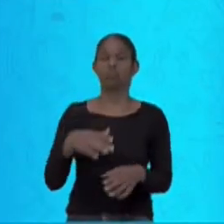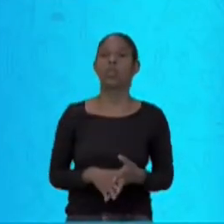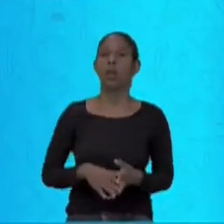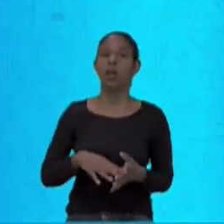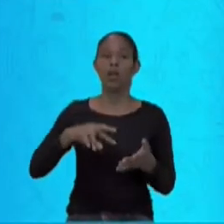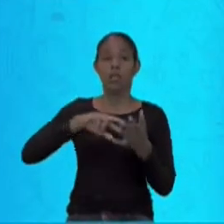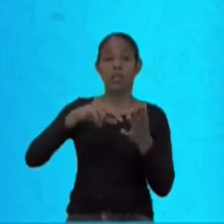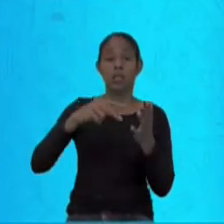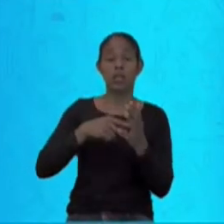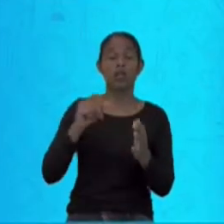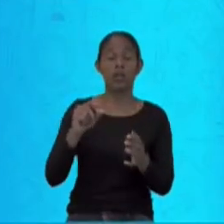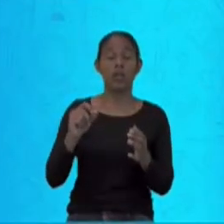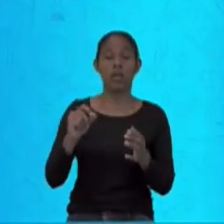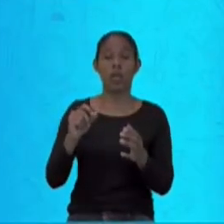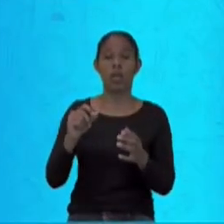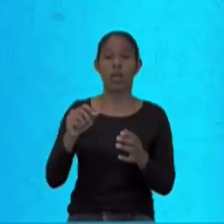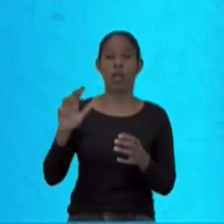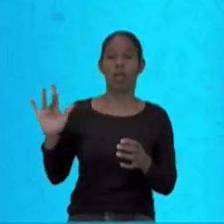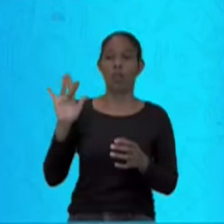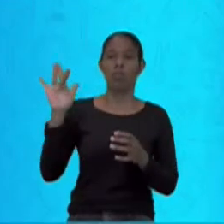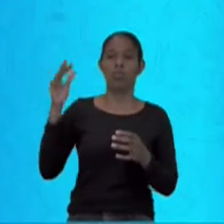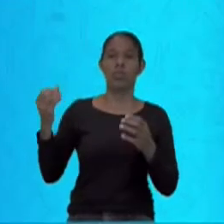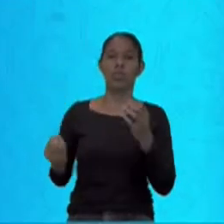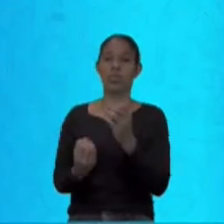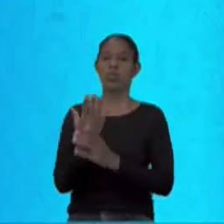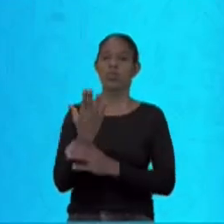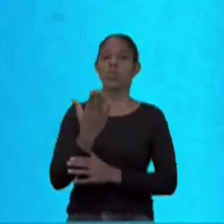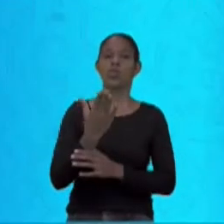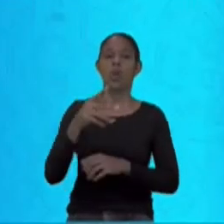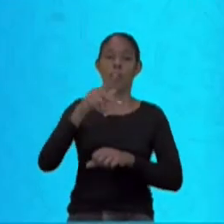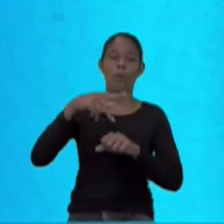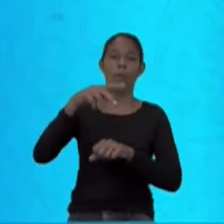aegypti significa o termo odioso do Egito.